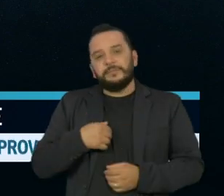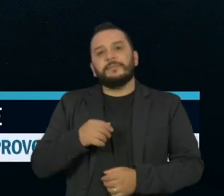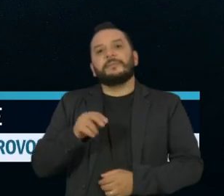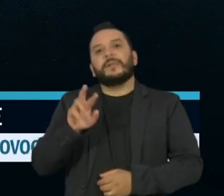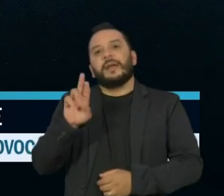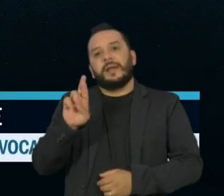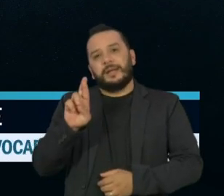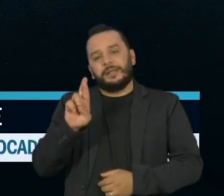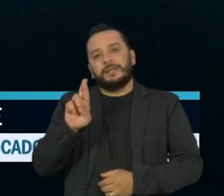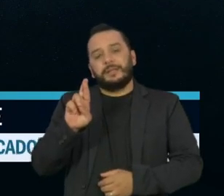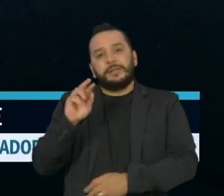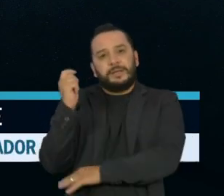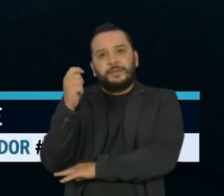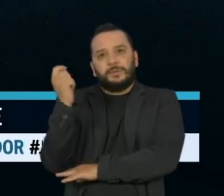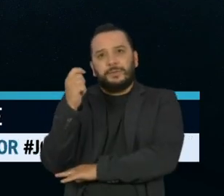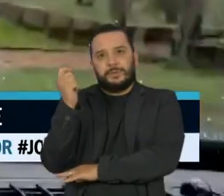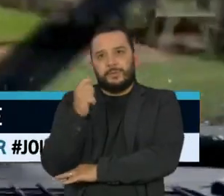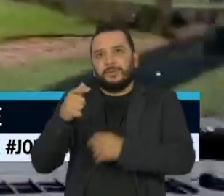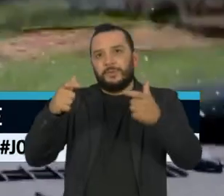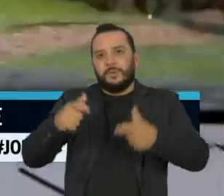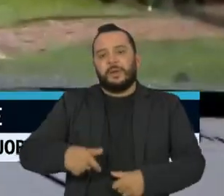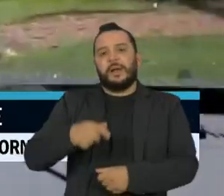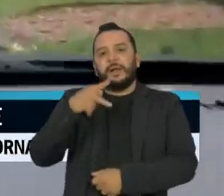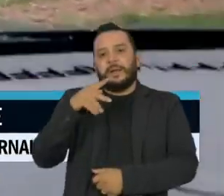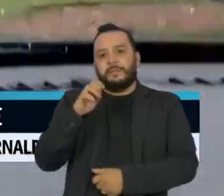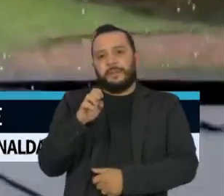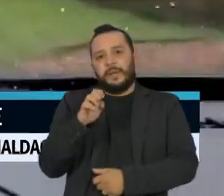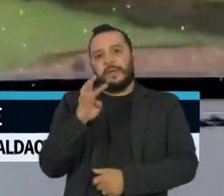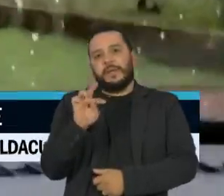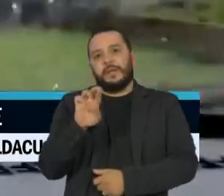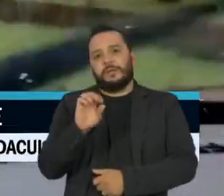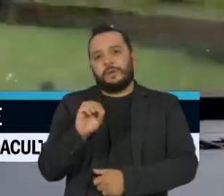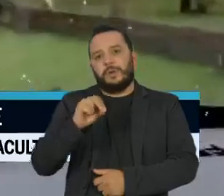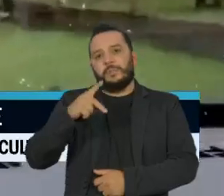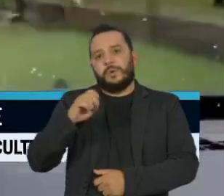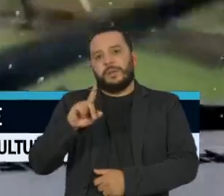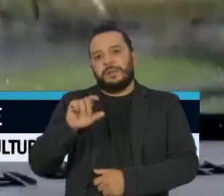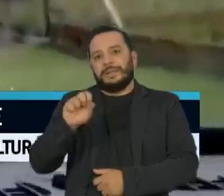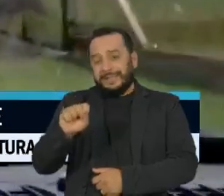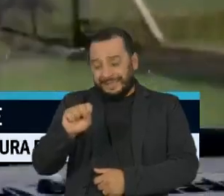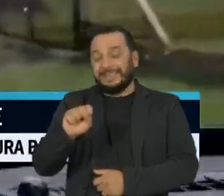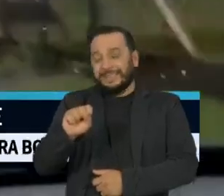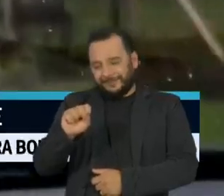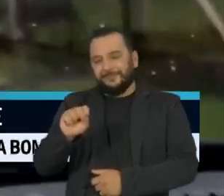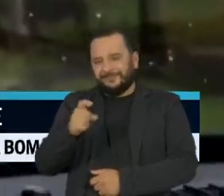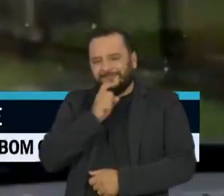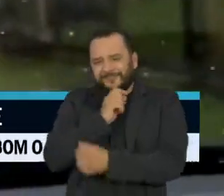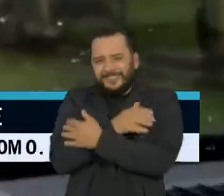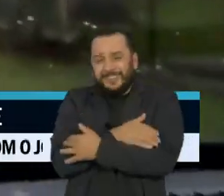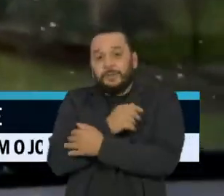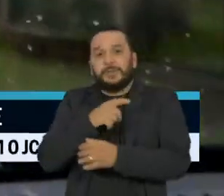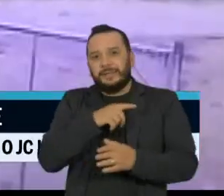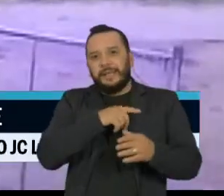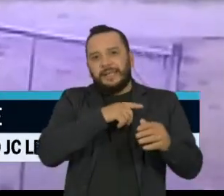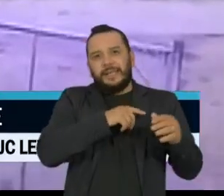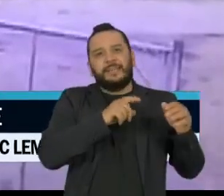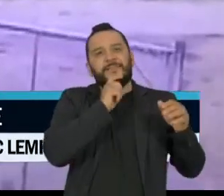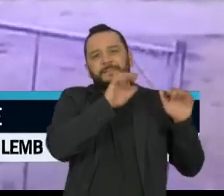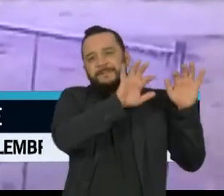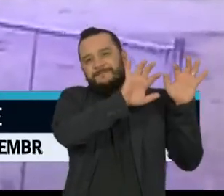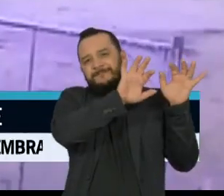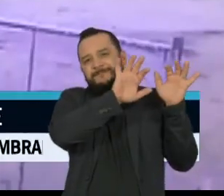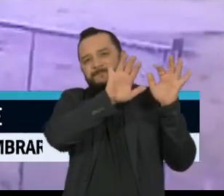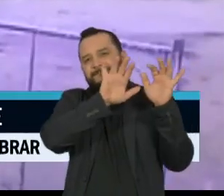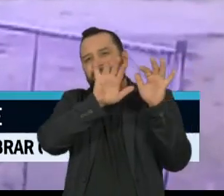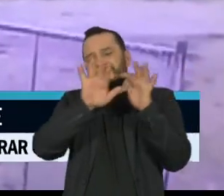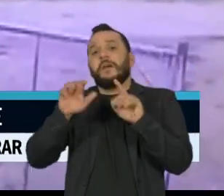Sul, na região de Nova Petrópolis. Nas próximas horas, uma massa polar avança pelo sul do Brasil, derrubando